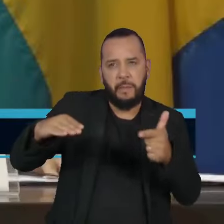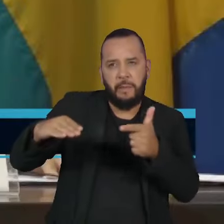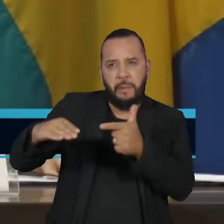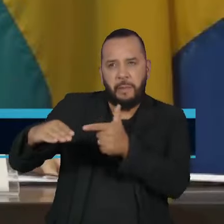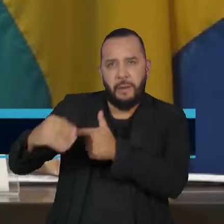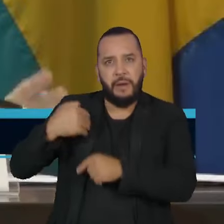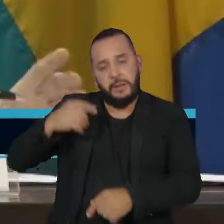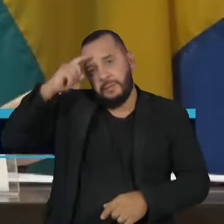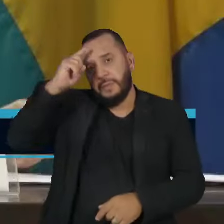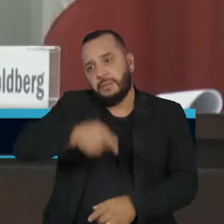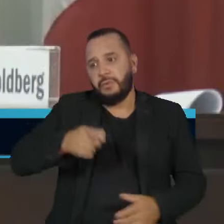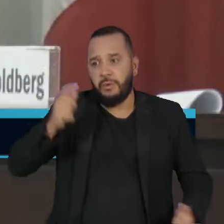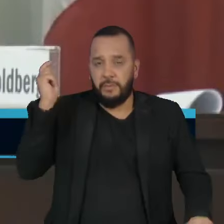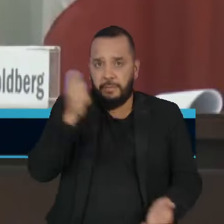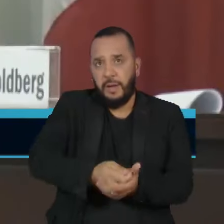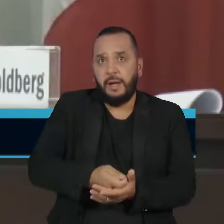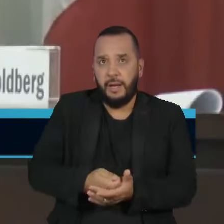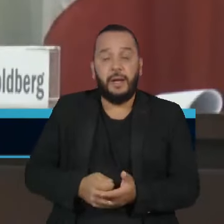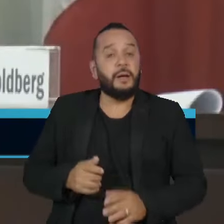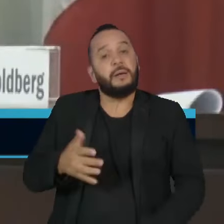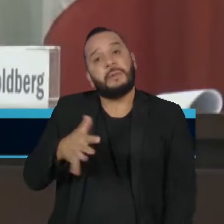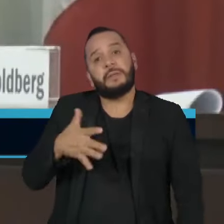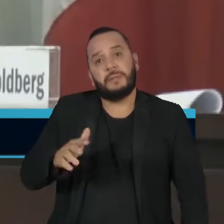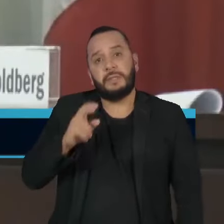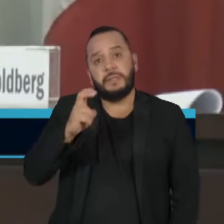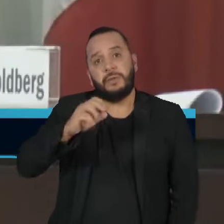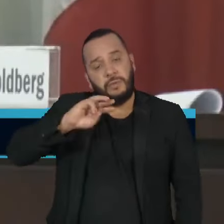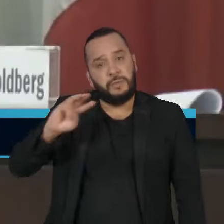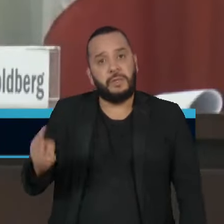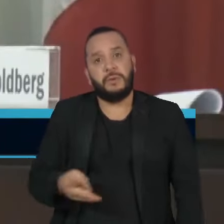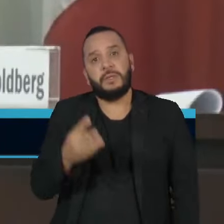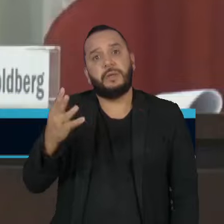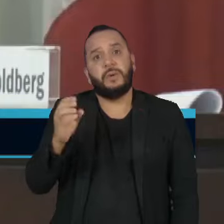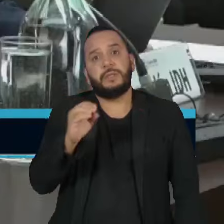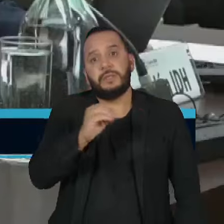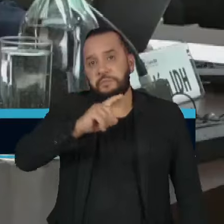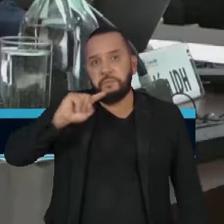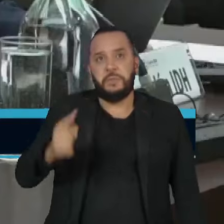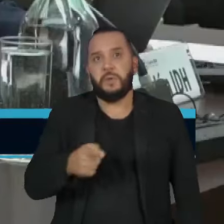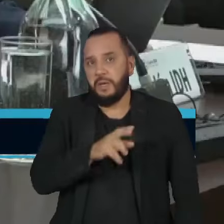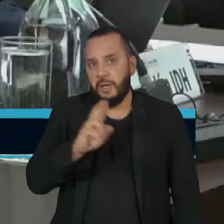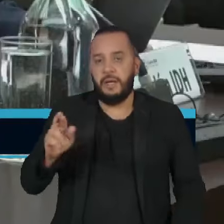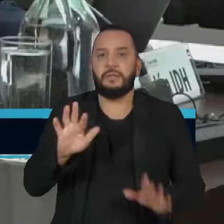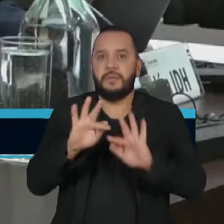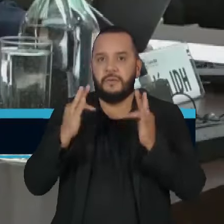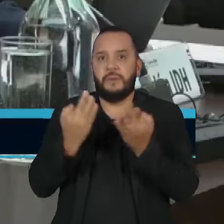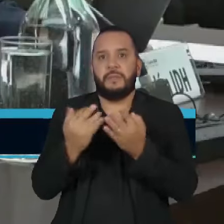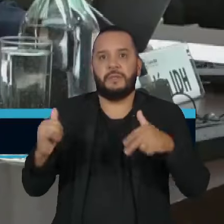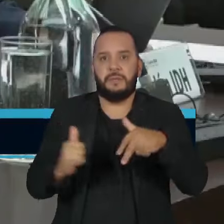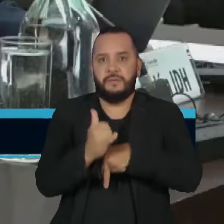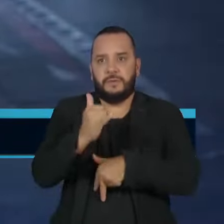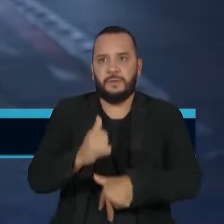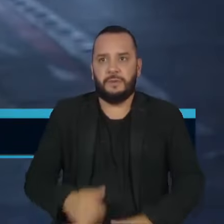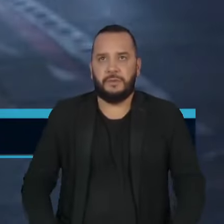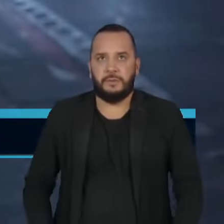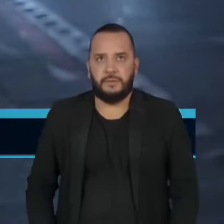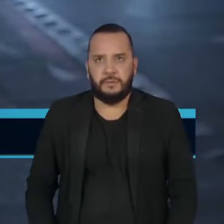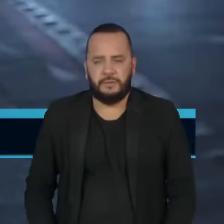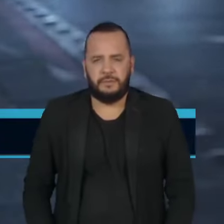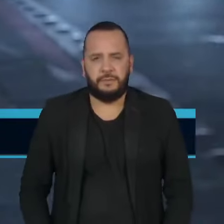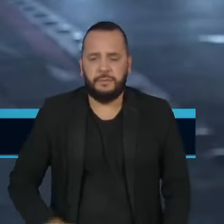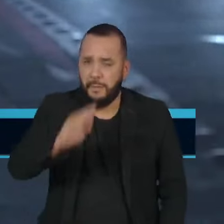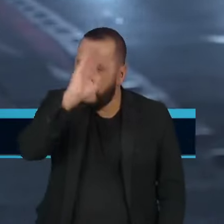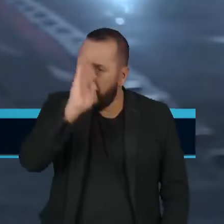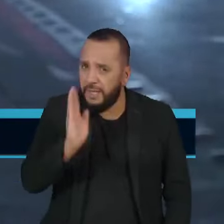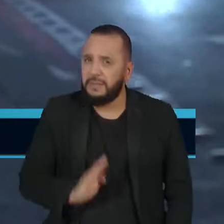pagamento de indenizações que somam cerca de R$ 5,4 milhões às famílias das vítimas. O Brasil